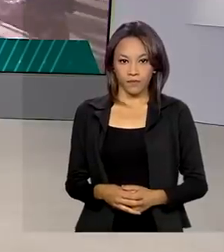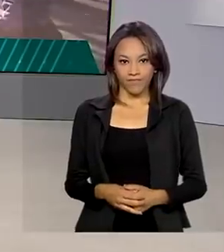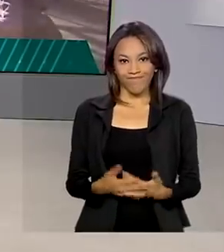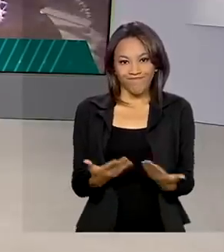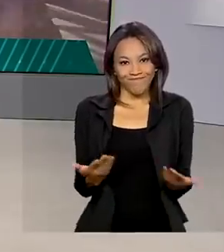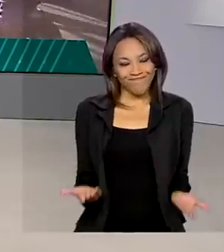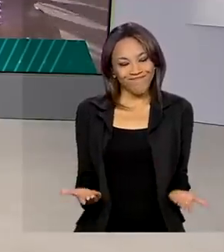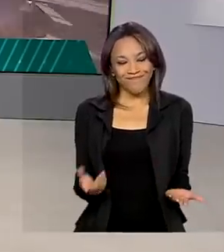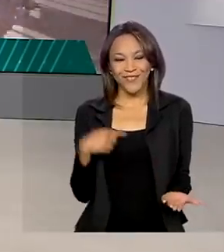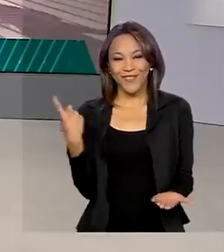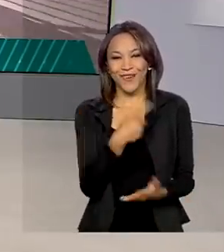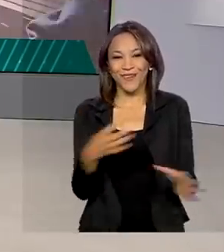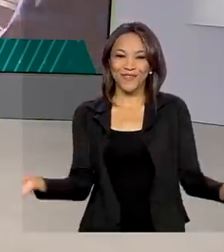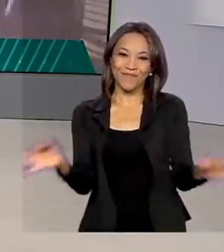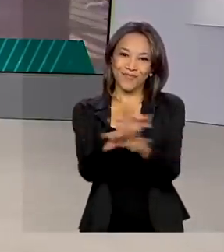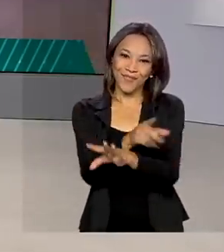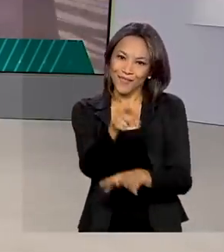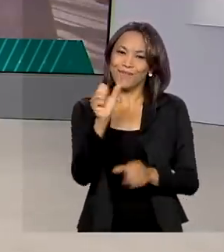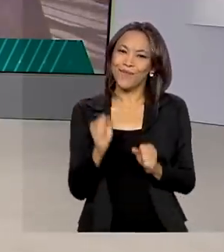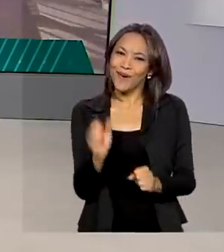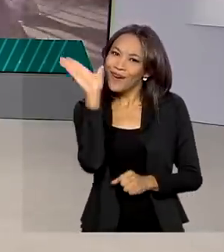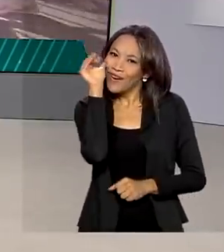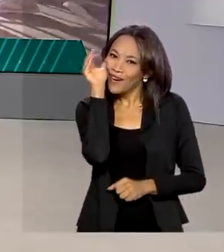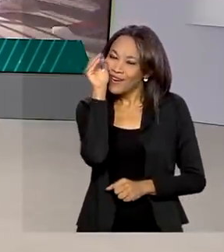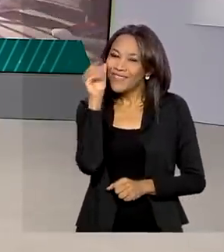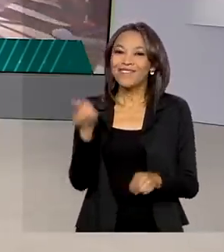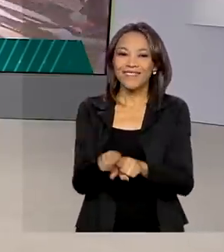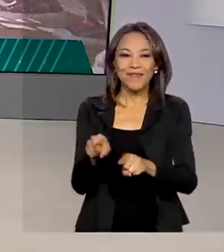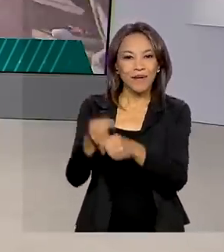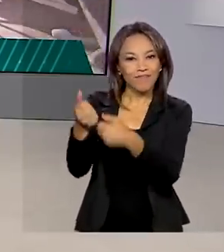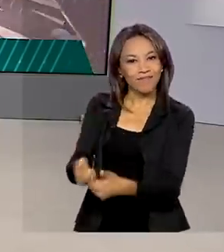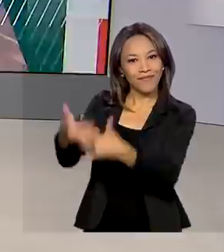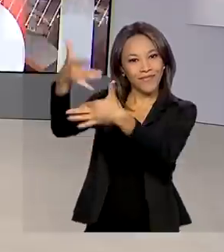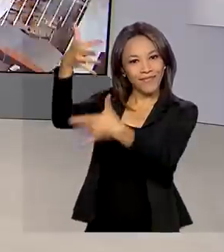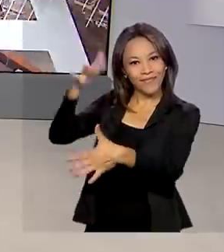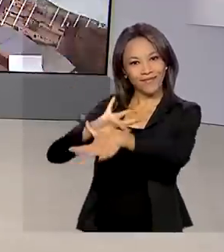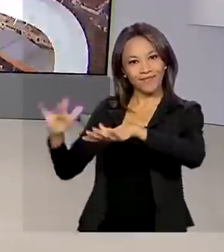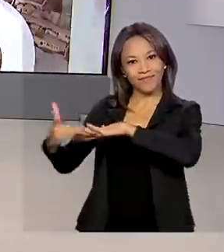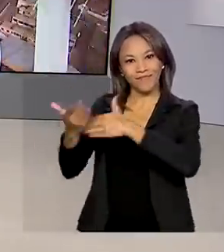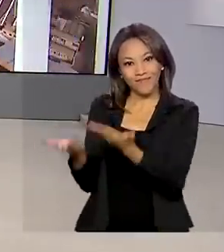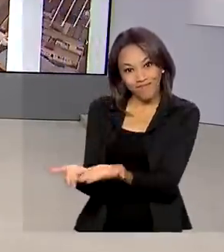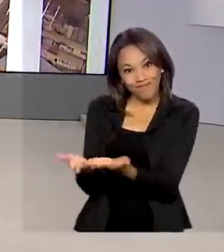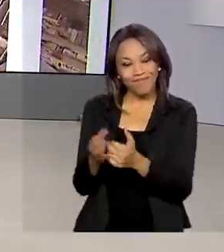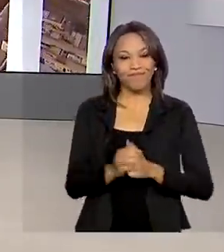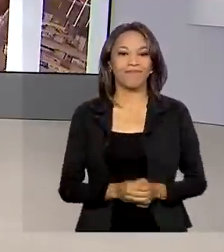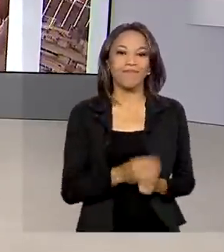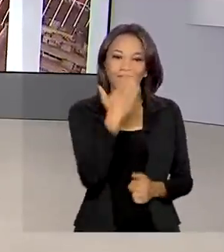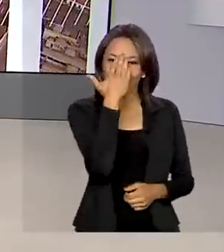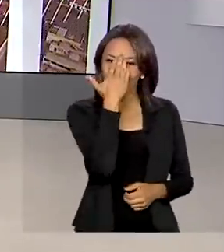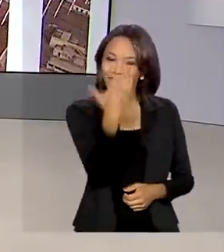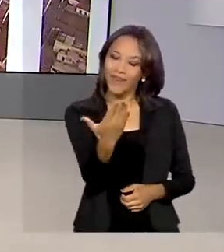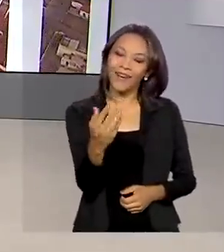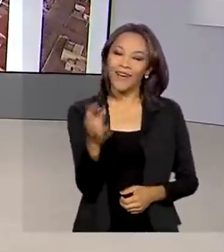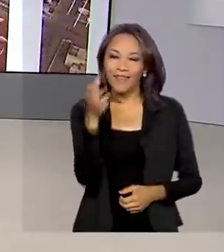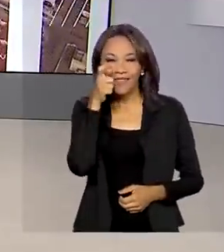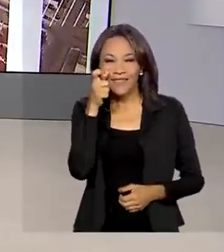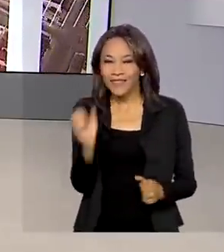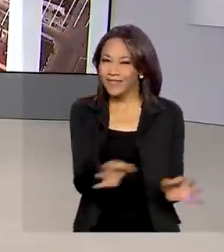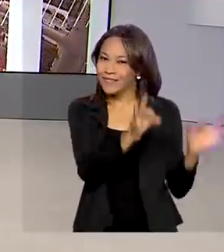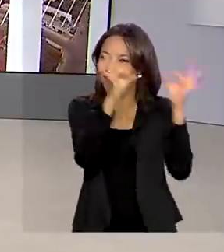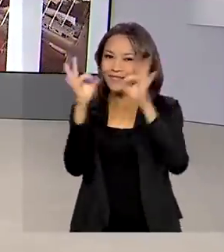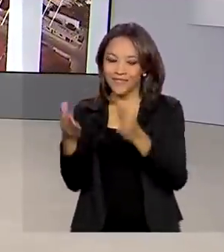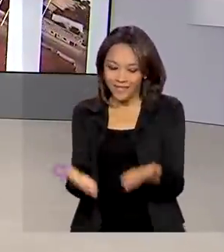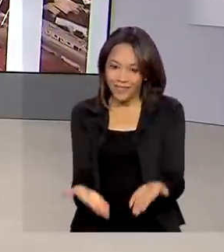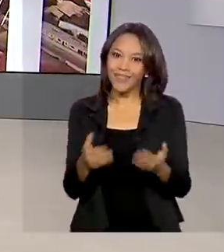O Brasil em Dia fica por aqui. Você pode nos acompanhar também pelas redes sociais. Obrigada pela sua audiência aqui na TV Brasil,